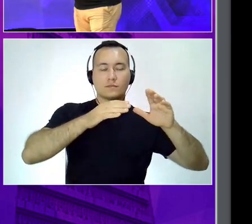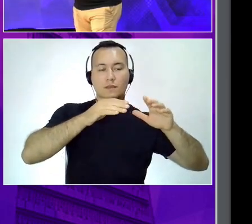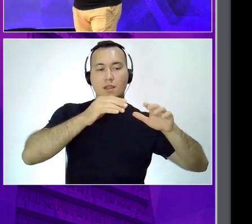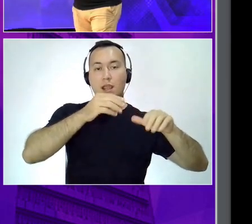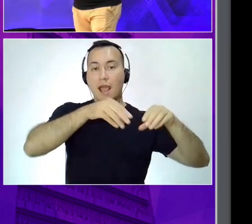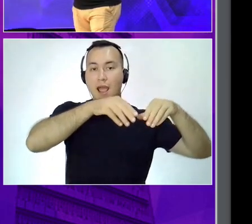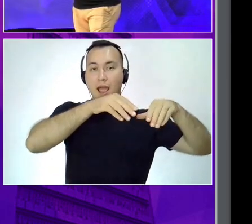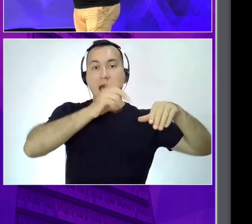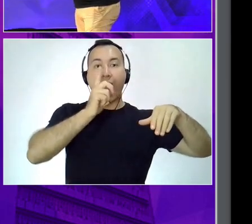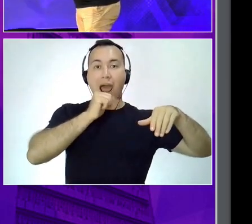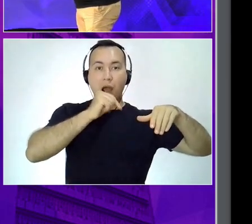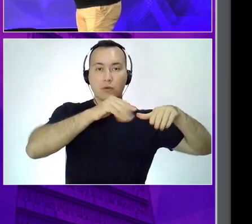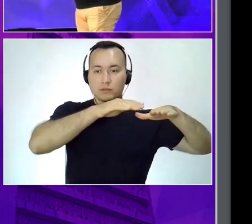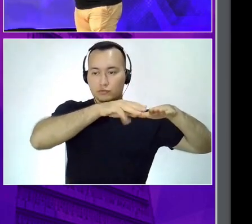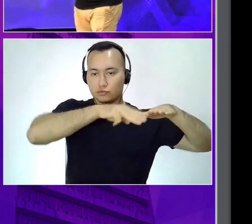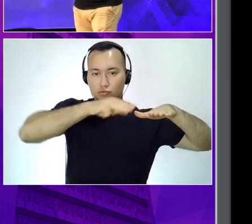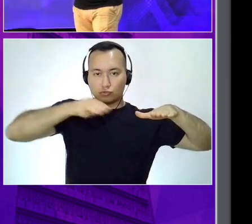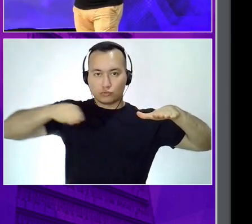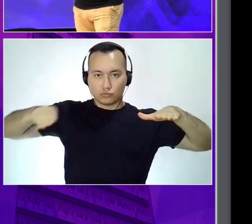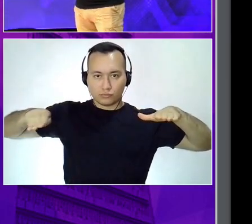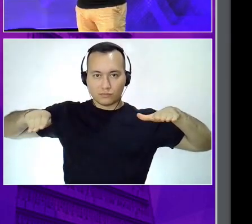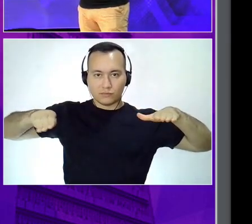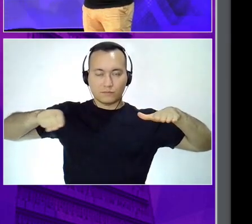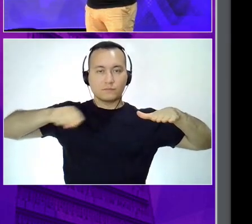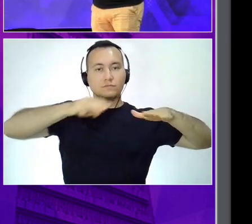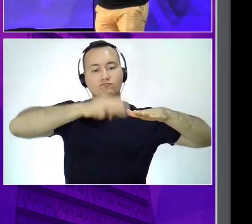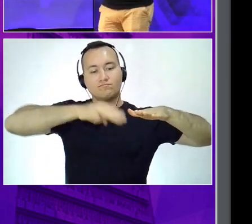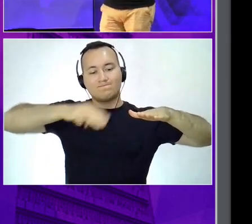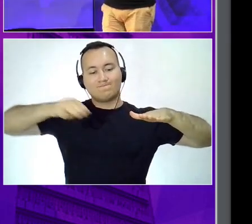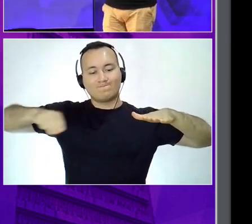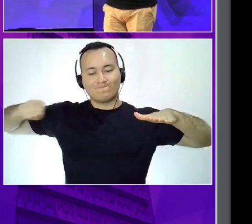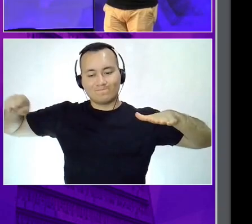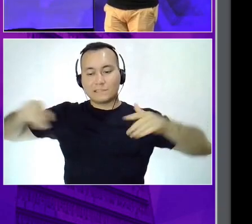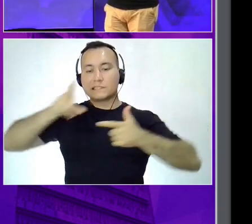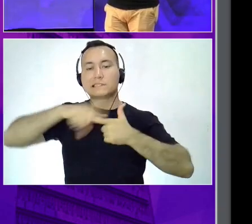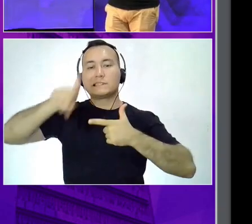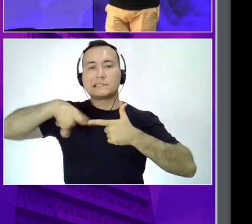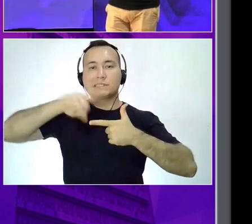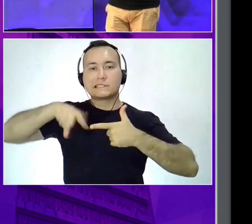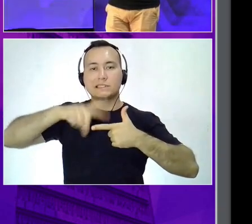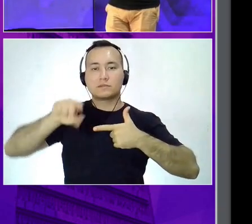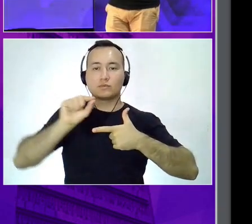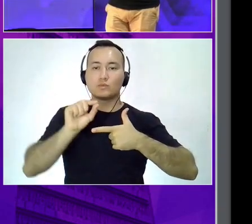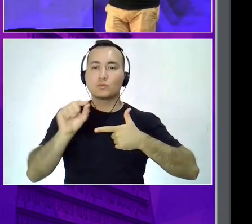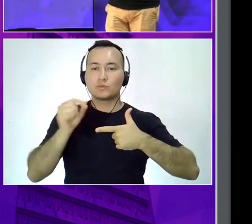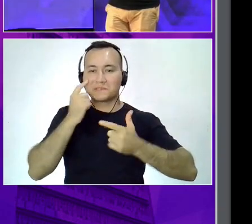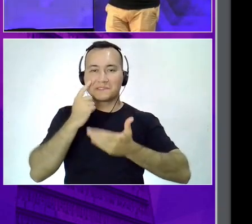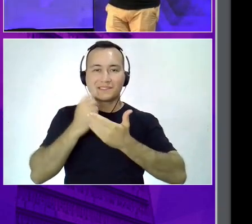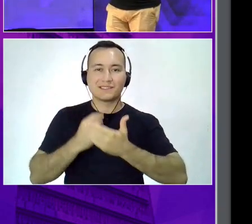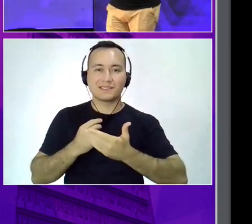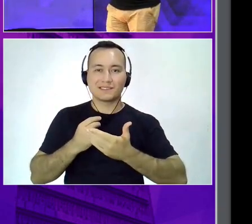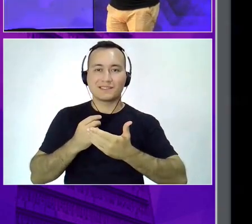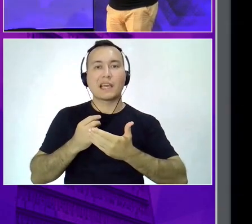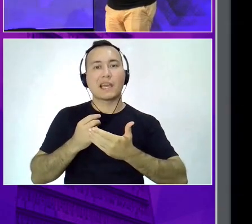aqui, o segredo dessa chave que destrava esses cadeados, esse cadeado, é a produtividade.